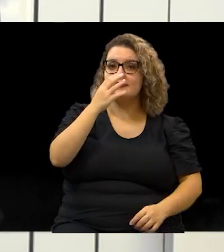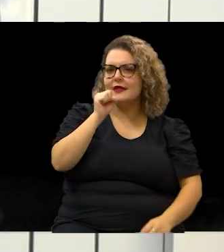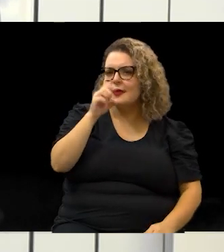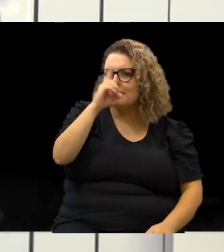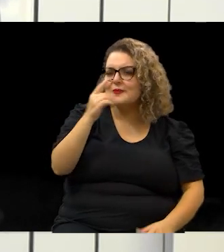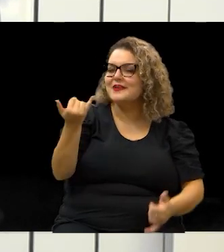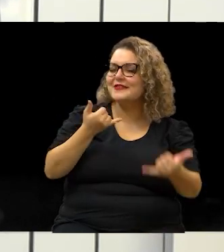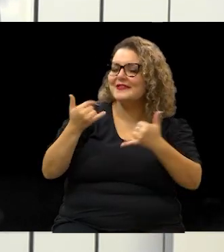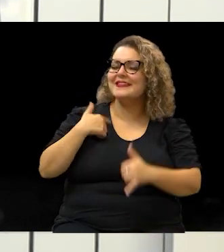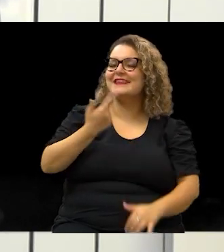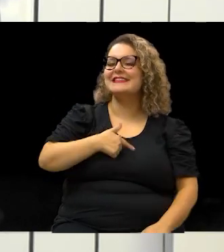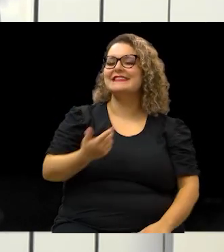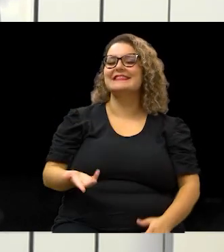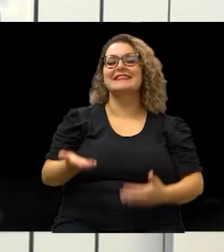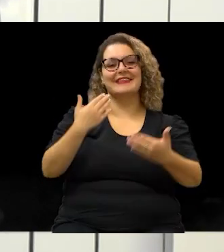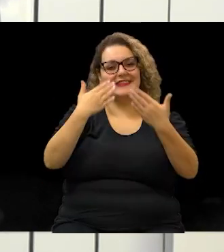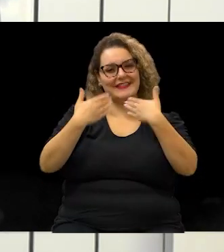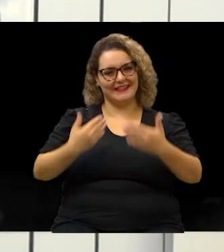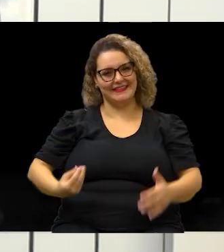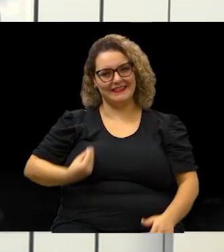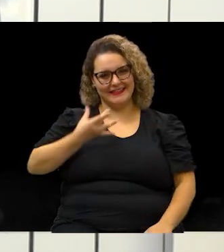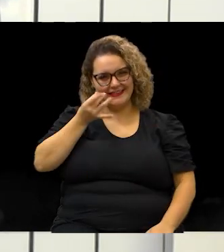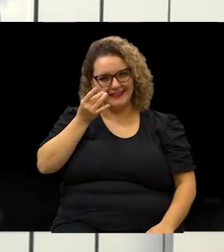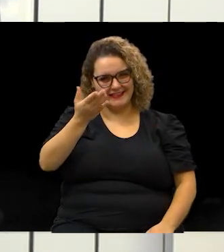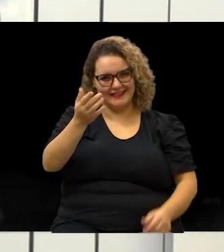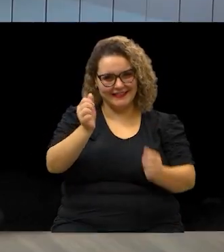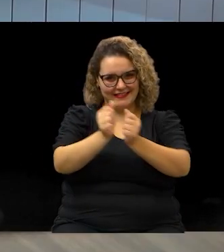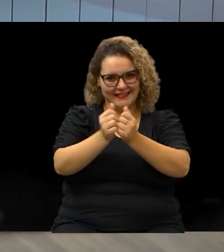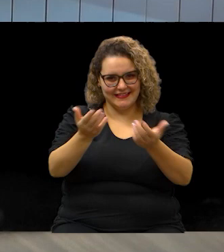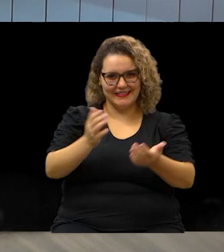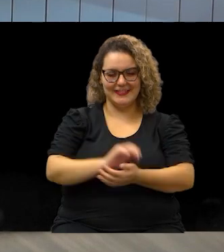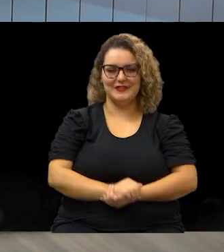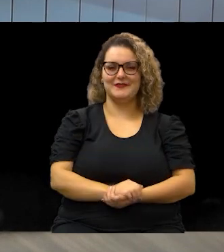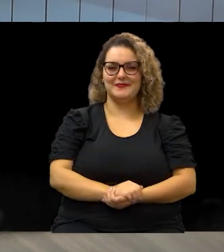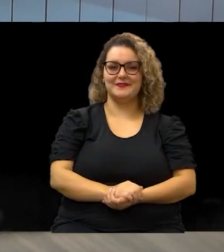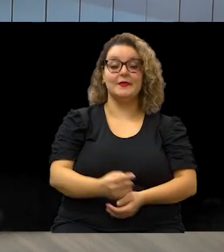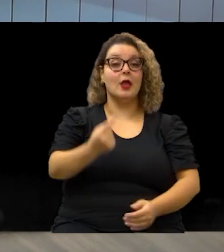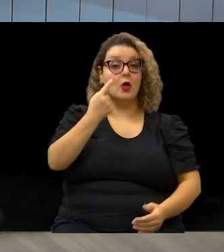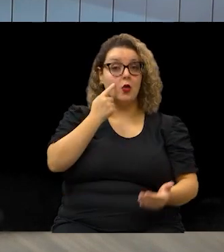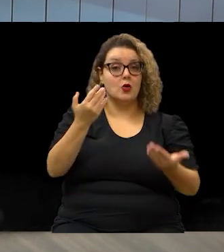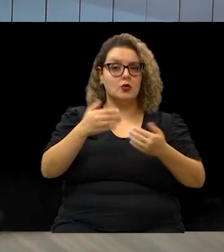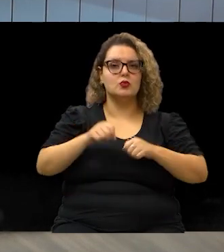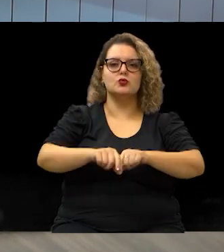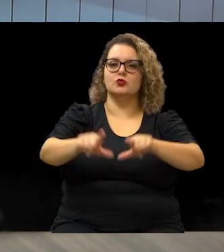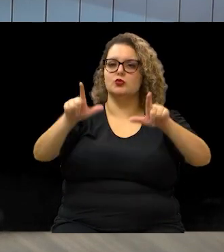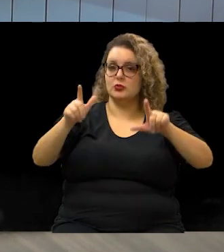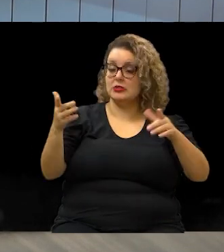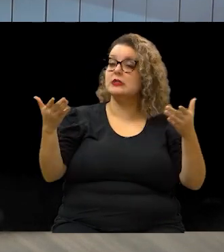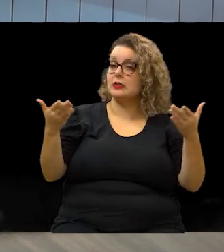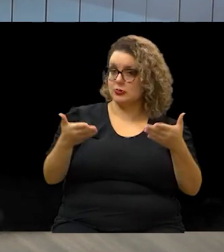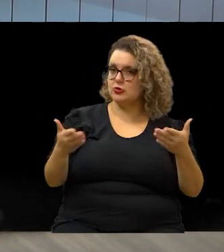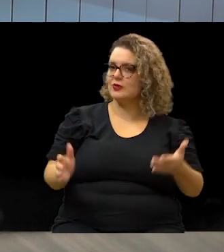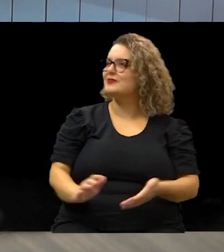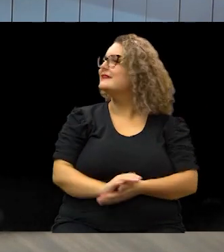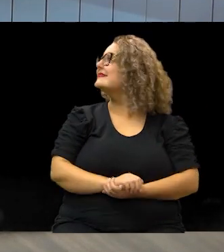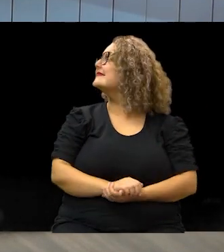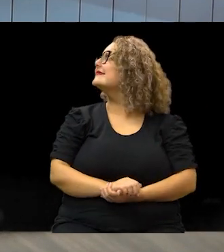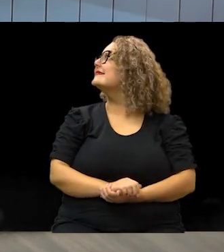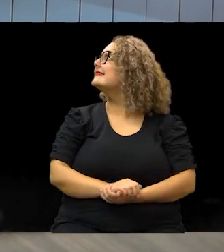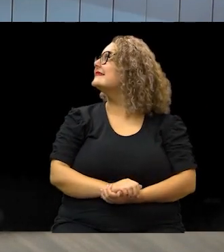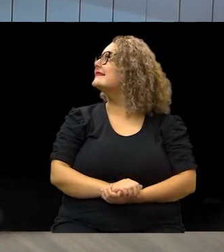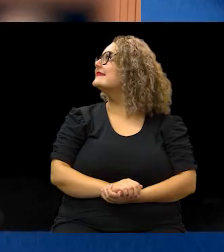Conta pra gente, que eu converso ao vivo com você. Confira a partir de agora os destaques de hoje.